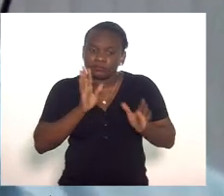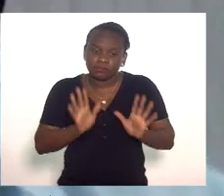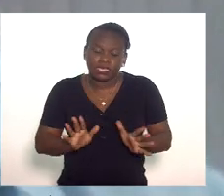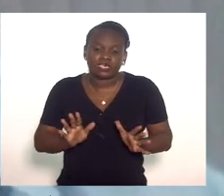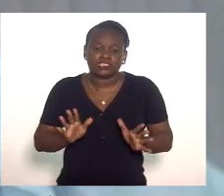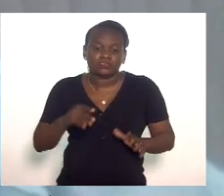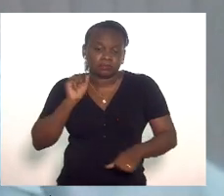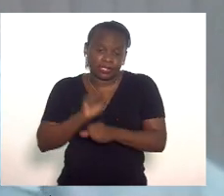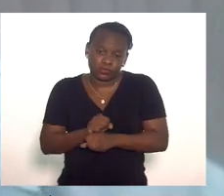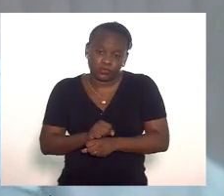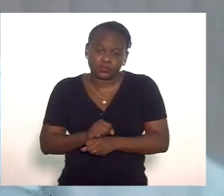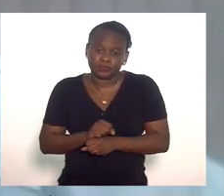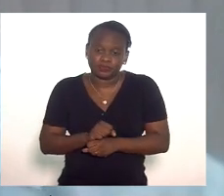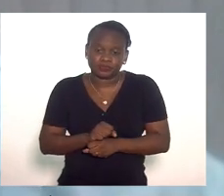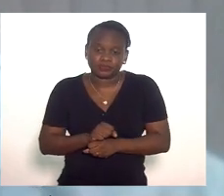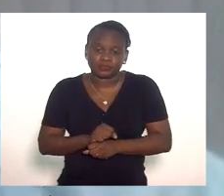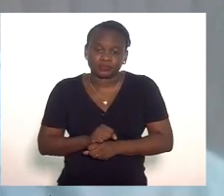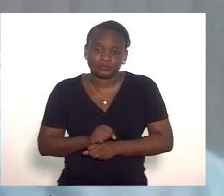paralisados